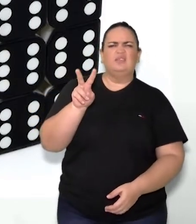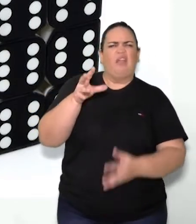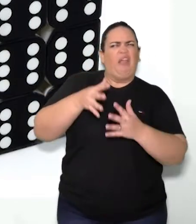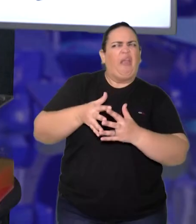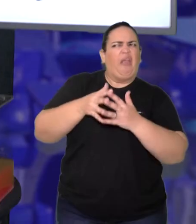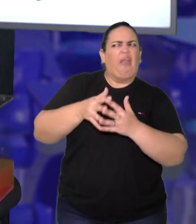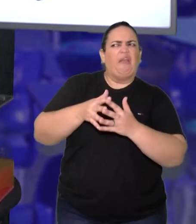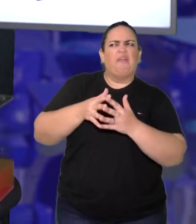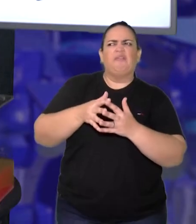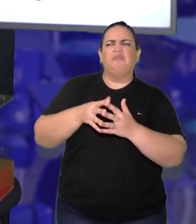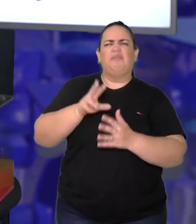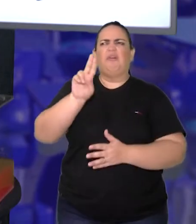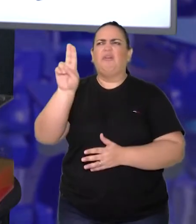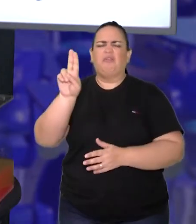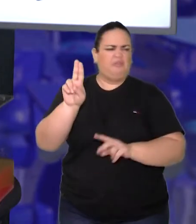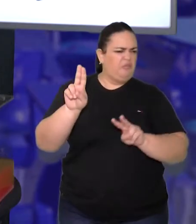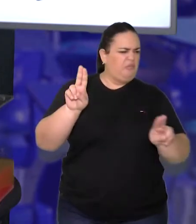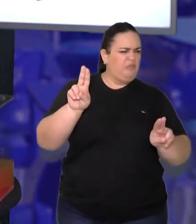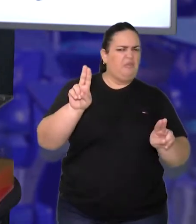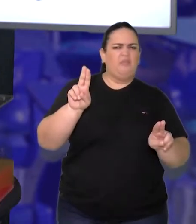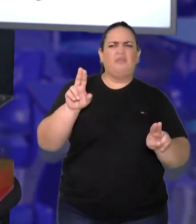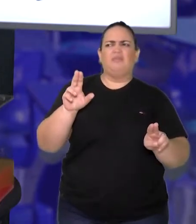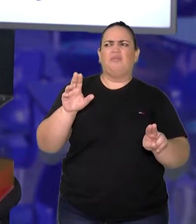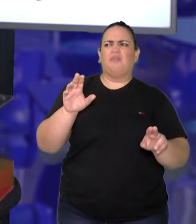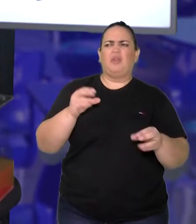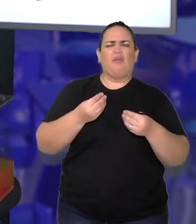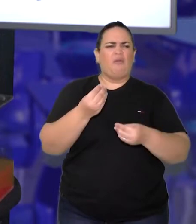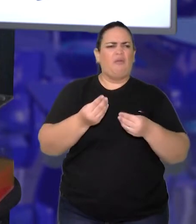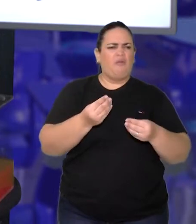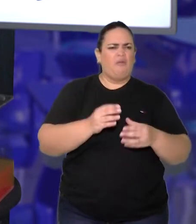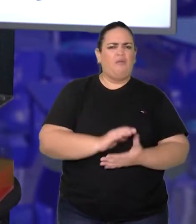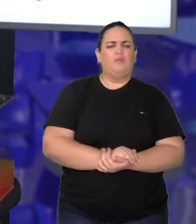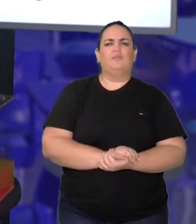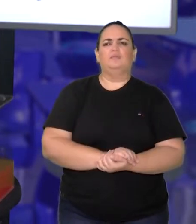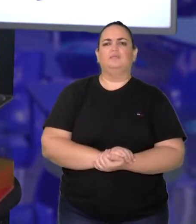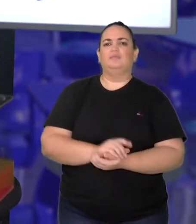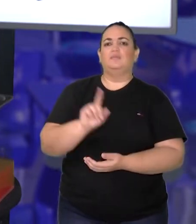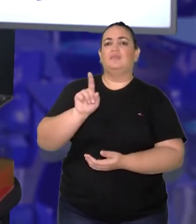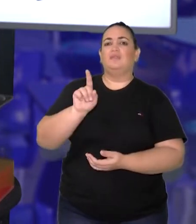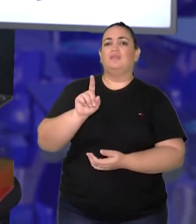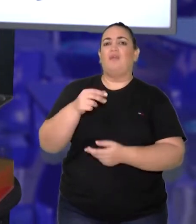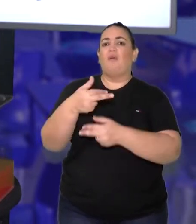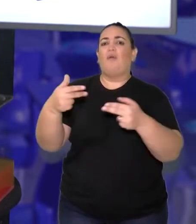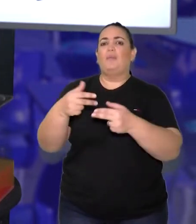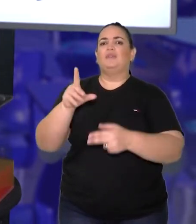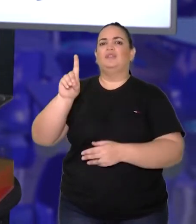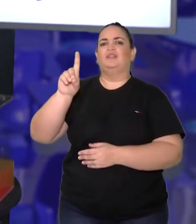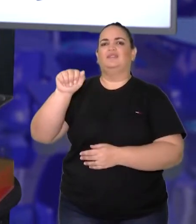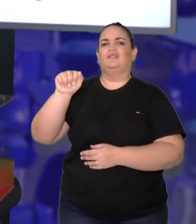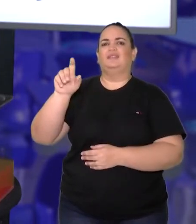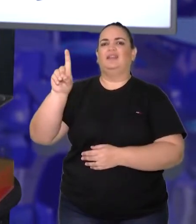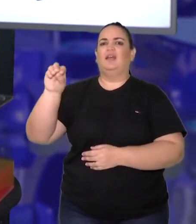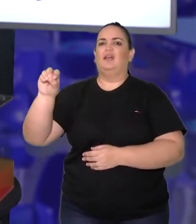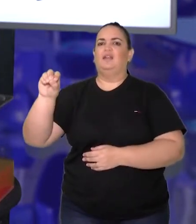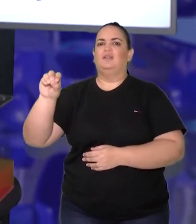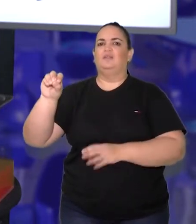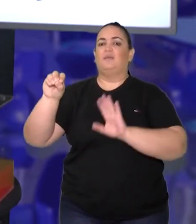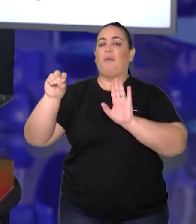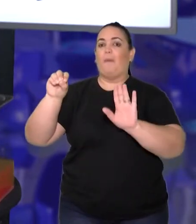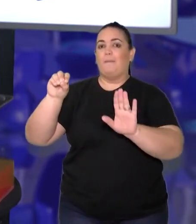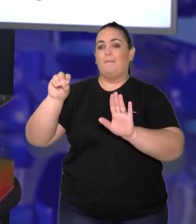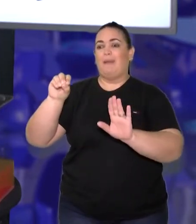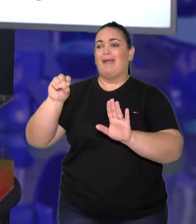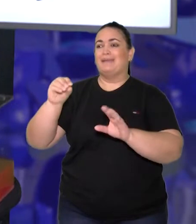nome do objeto, tá? Vamos deixar bem claro que o nome do objeto aqui, nesse caso, é o dado. Porém, o nome da forma